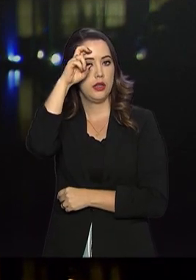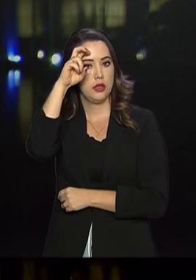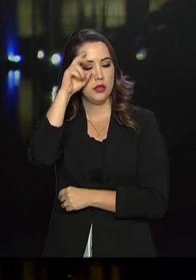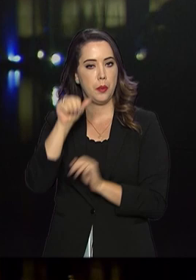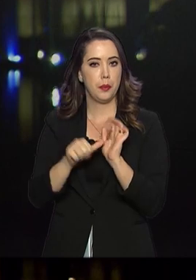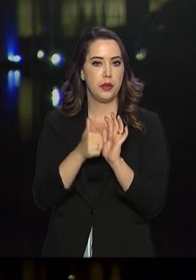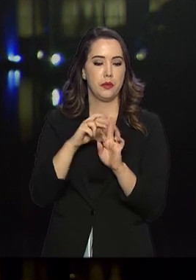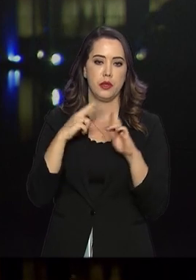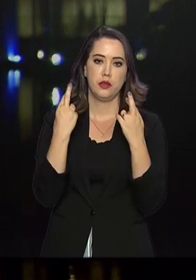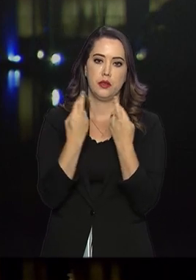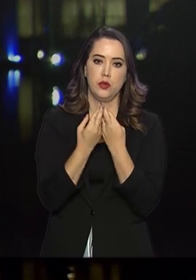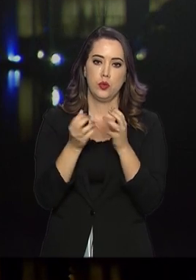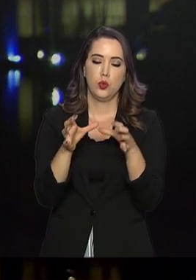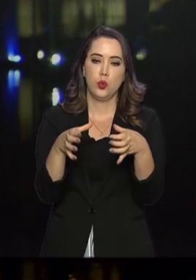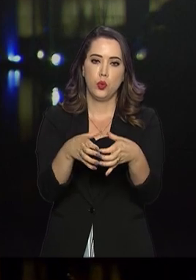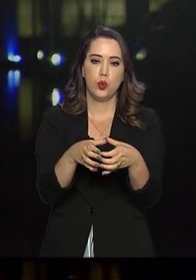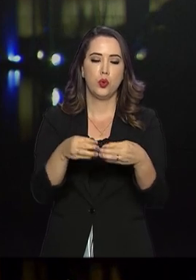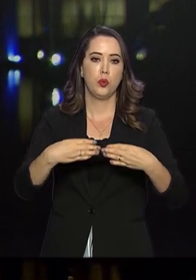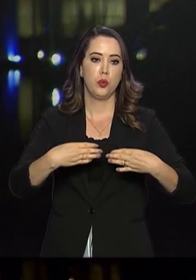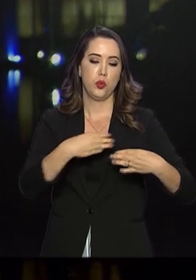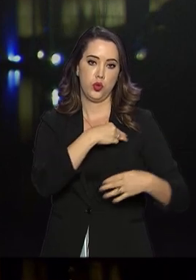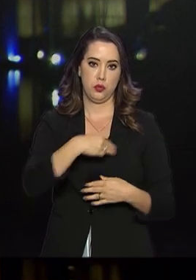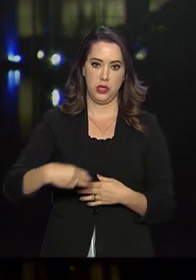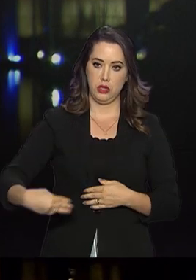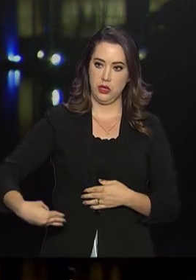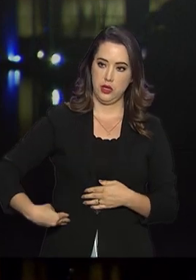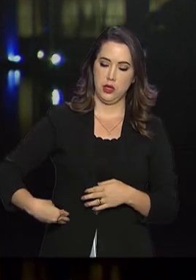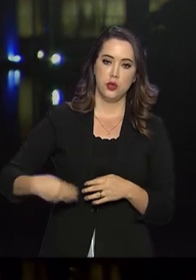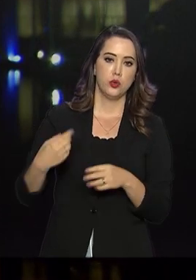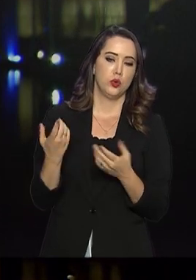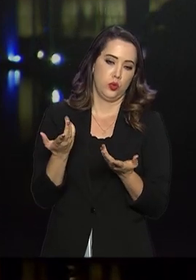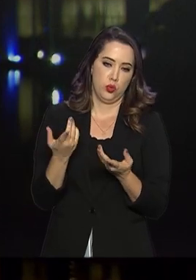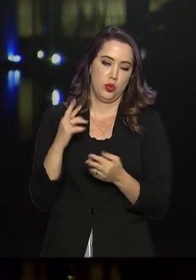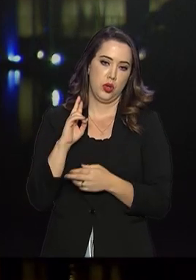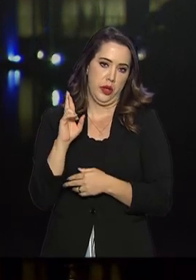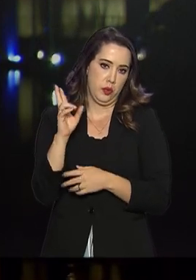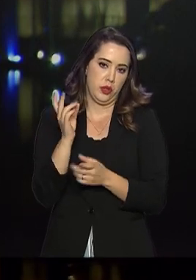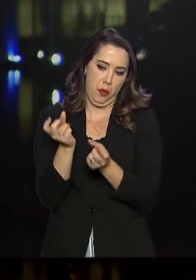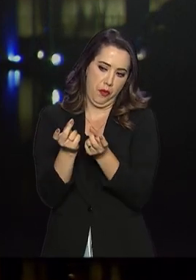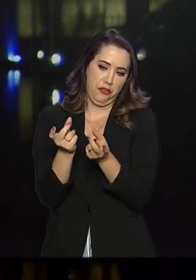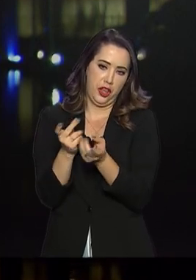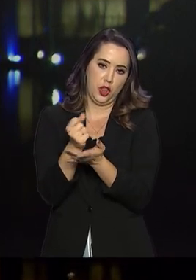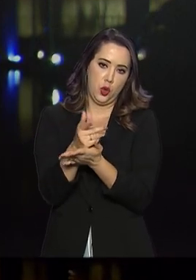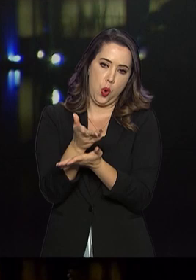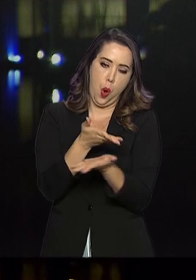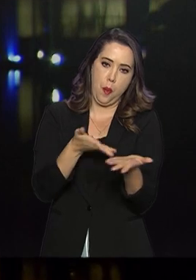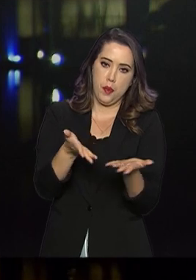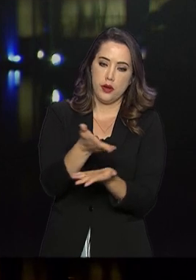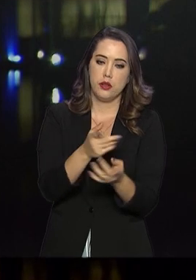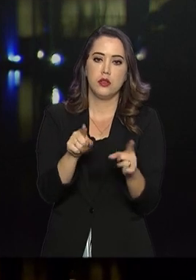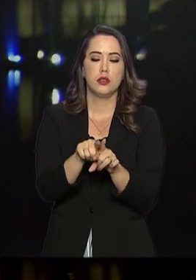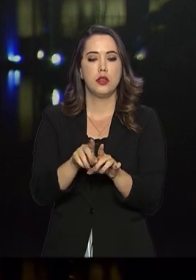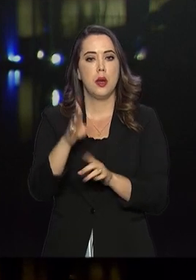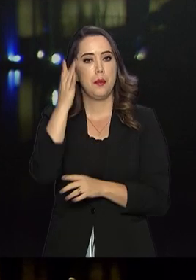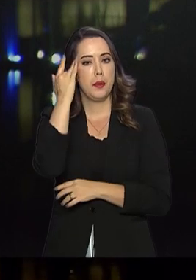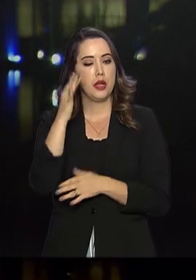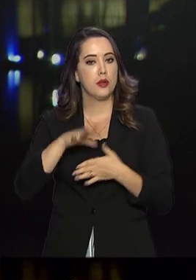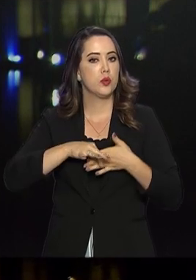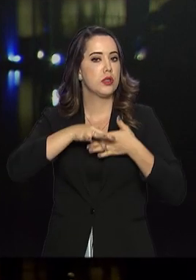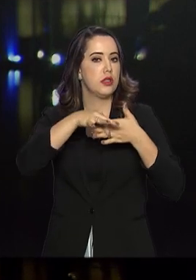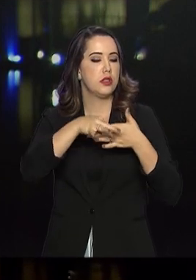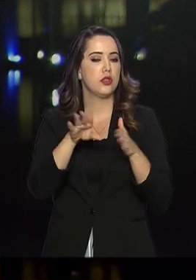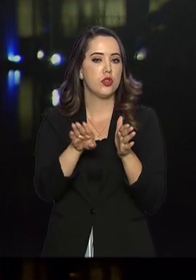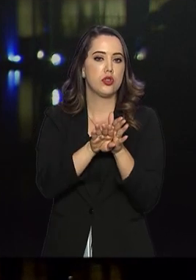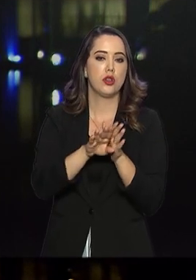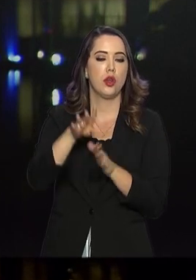primeira reunião entre ministros de comércio. Amanhã os líderes chegam, quarta e quinta, a gente tem de fato a